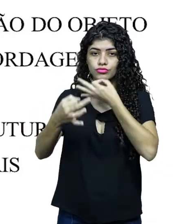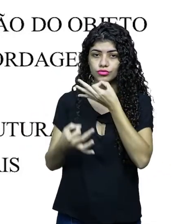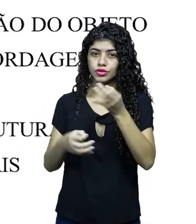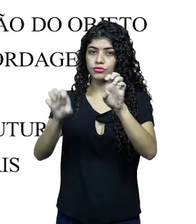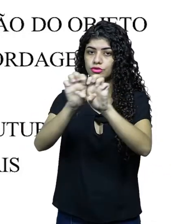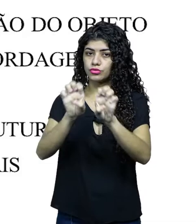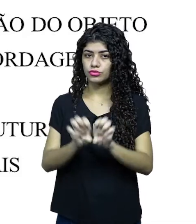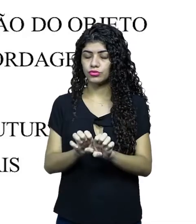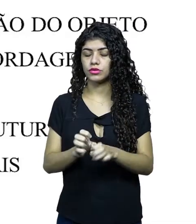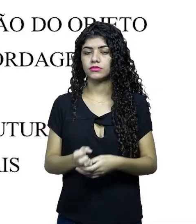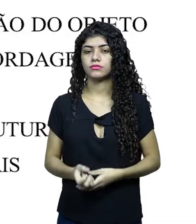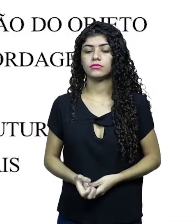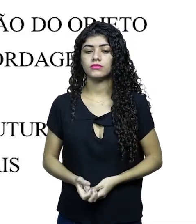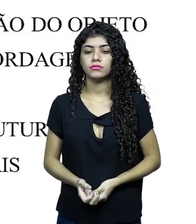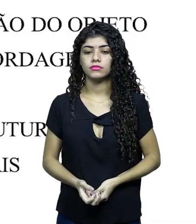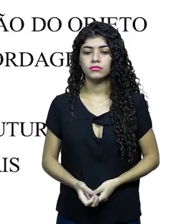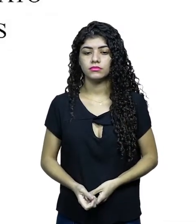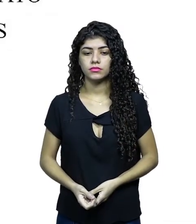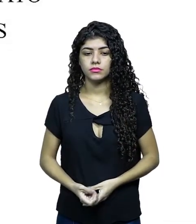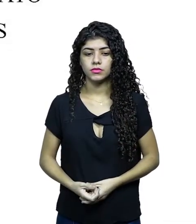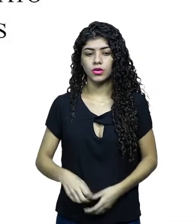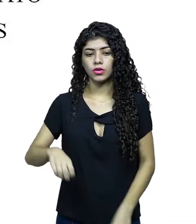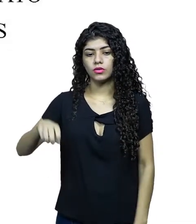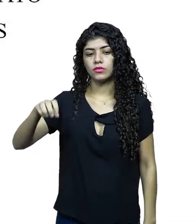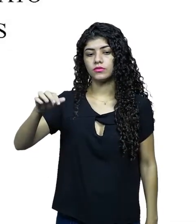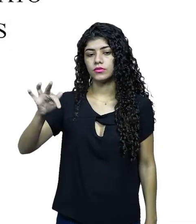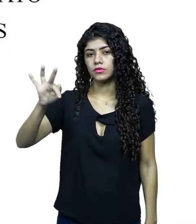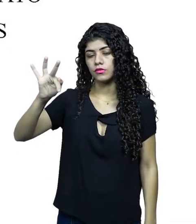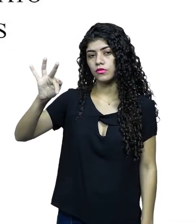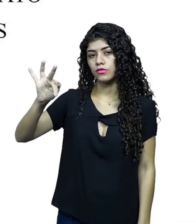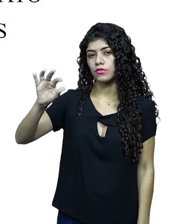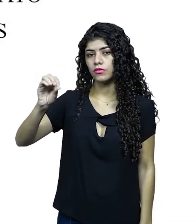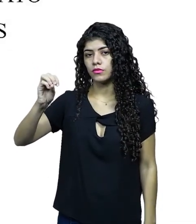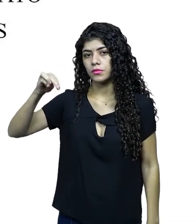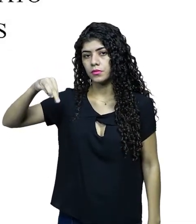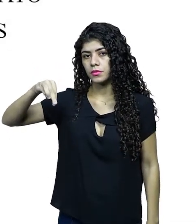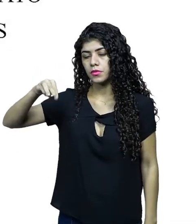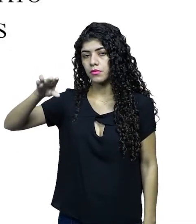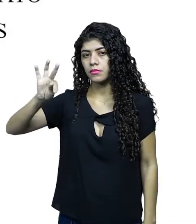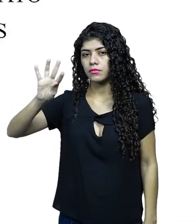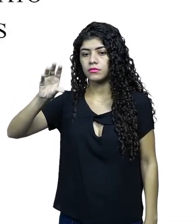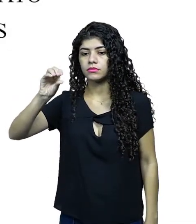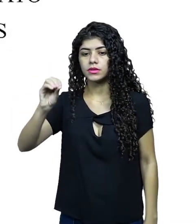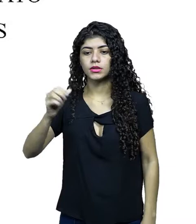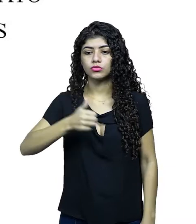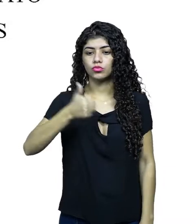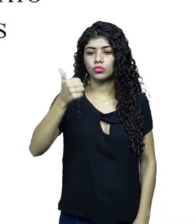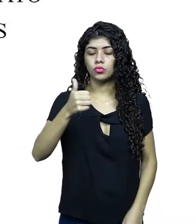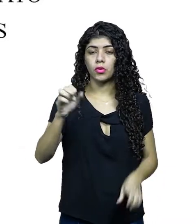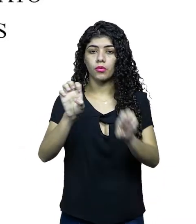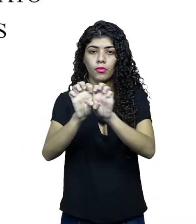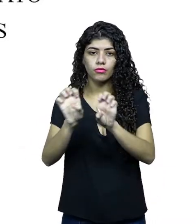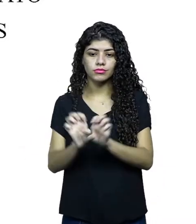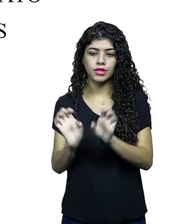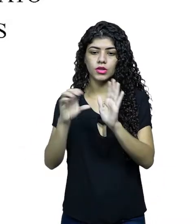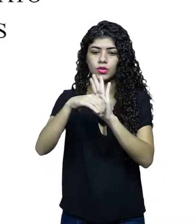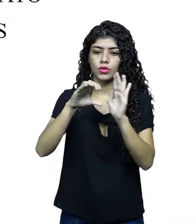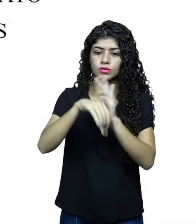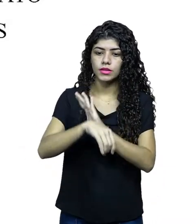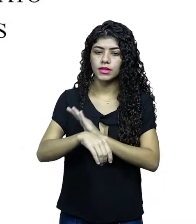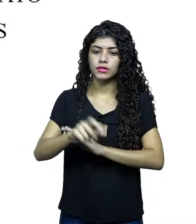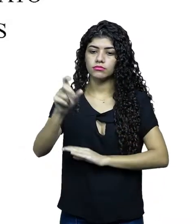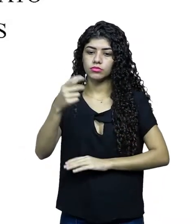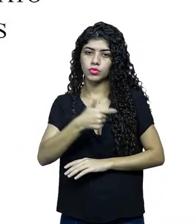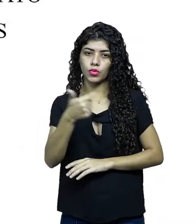sugestão de estrutura. Elementos criativos do formato. Um, o conceito do formato.